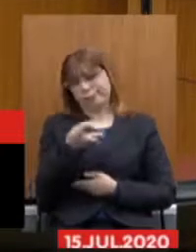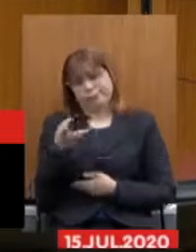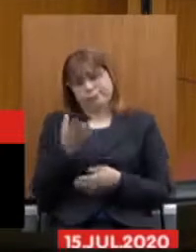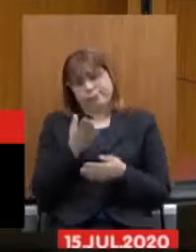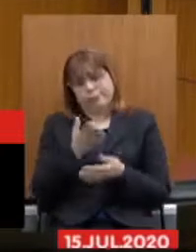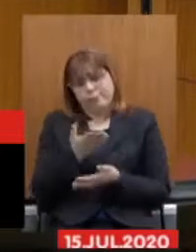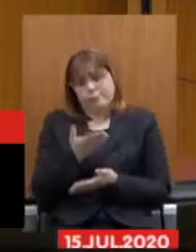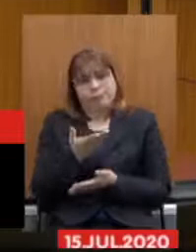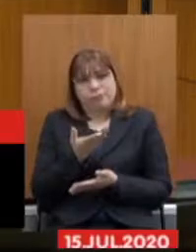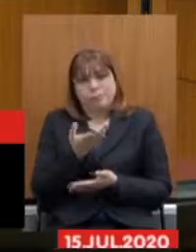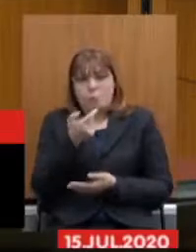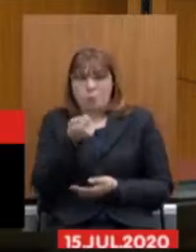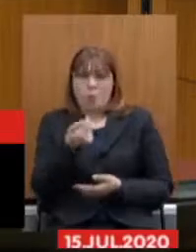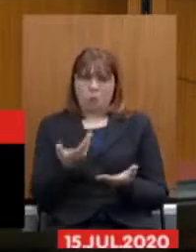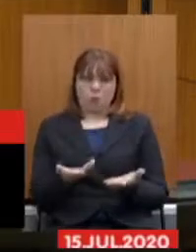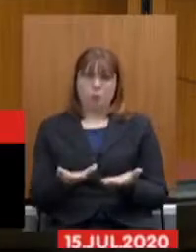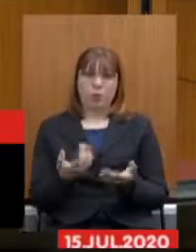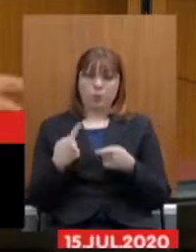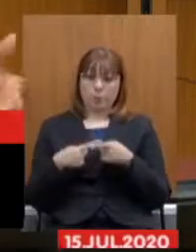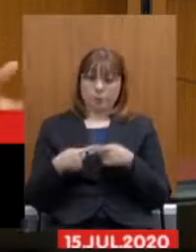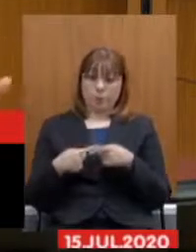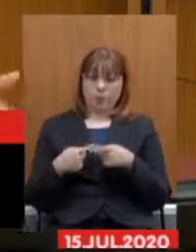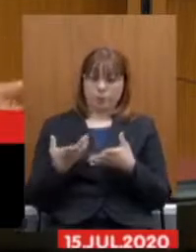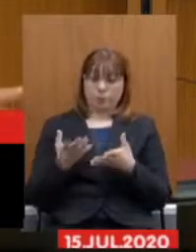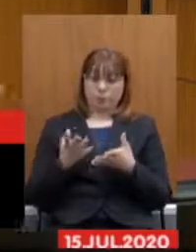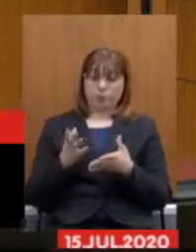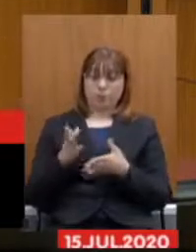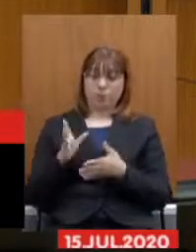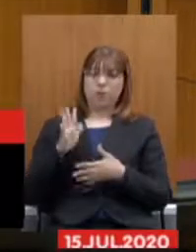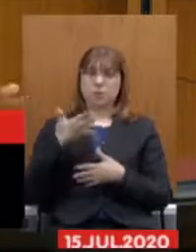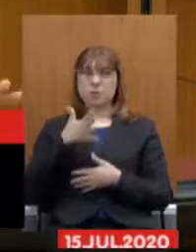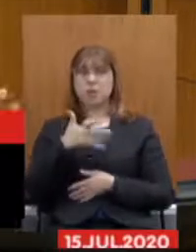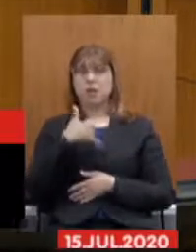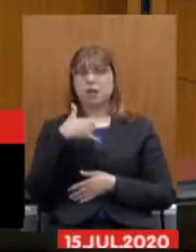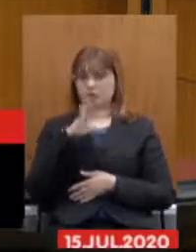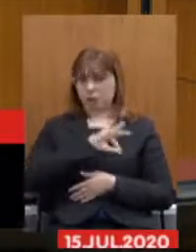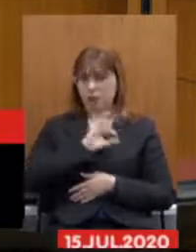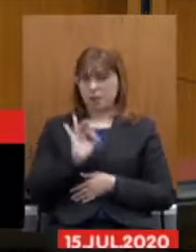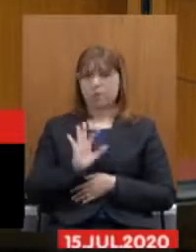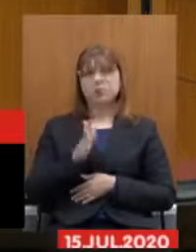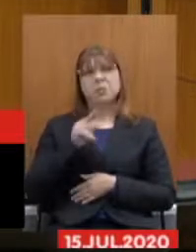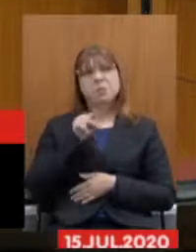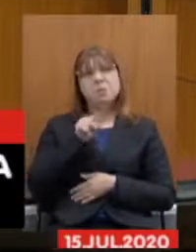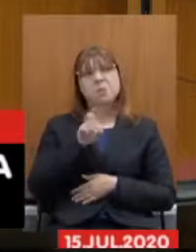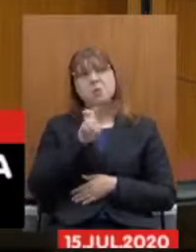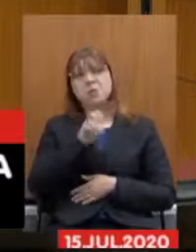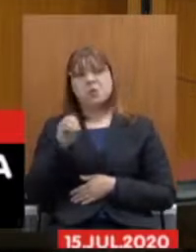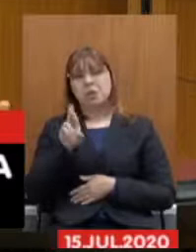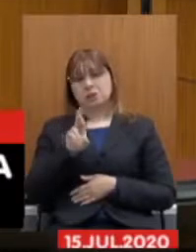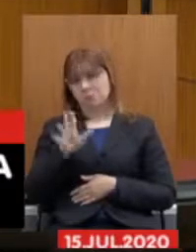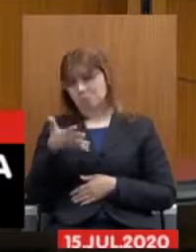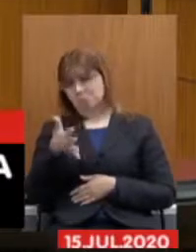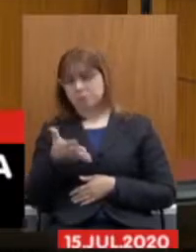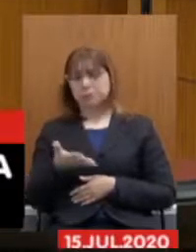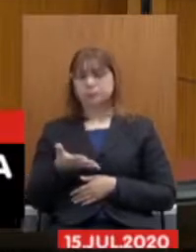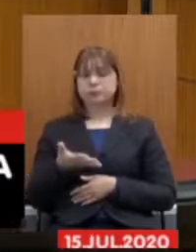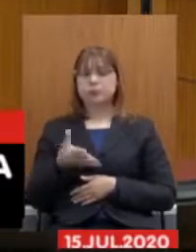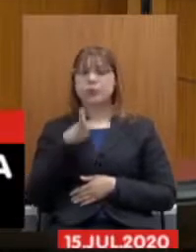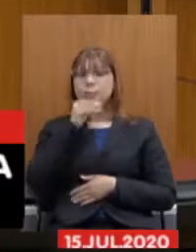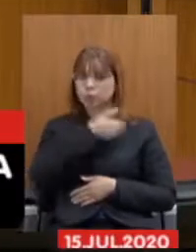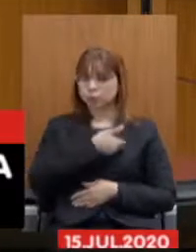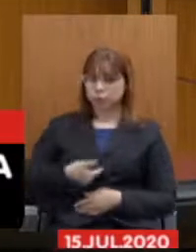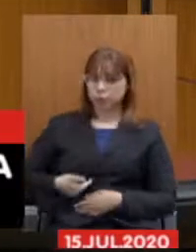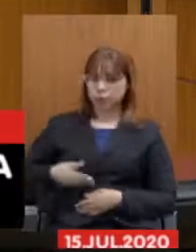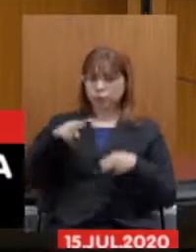um servidor de nível técnico tem um salário em média mil e quinhentos reais hoje. E um servidor, um